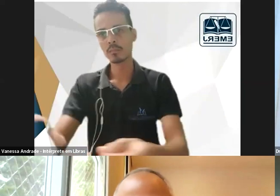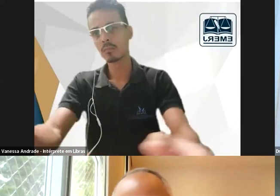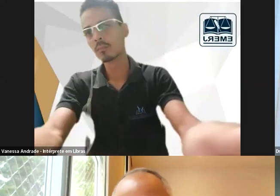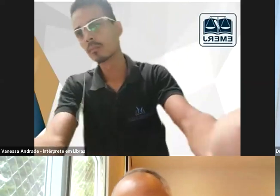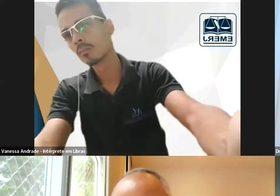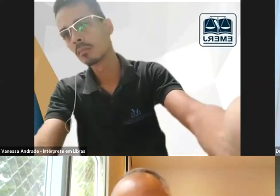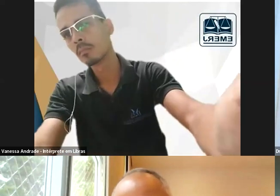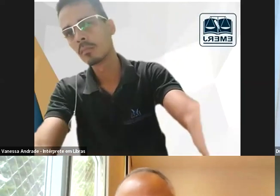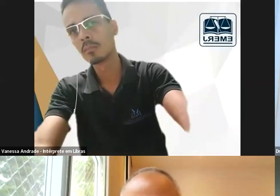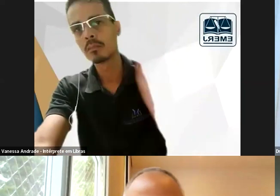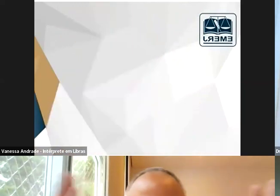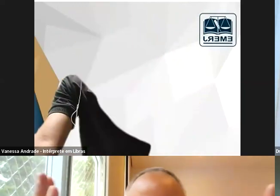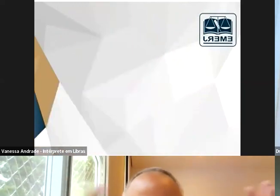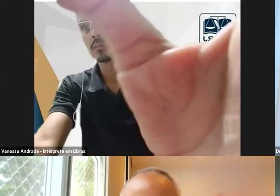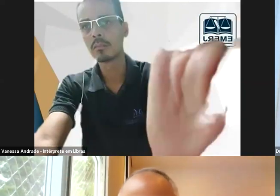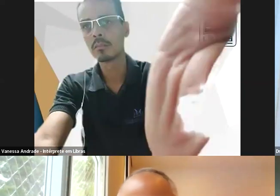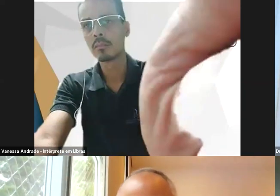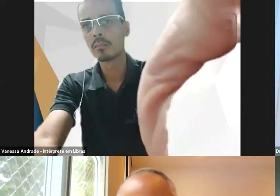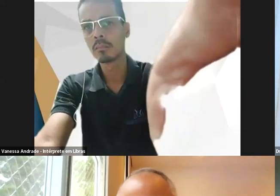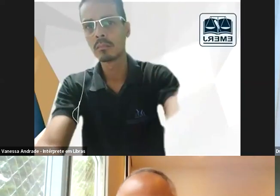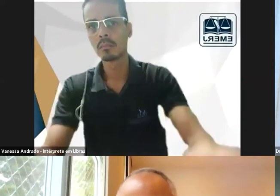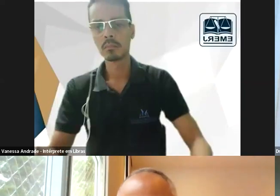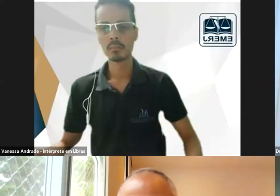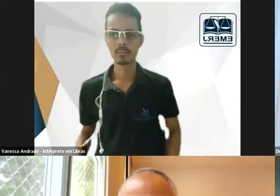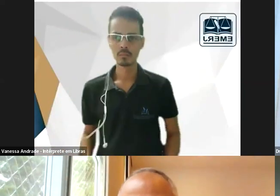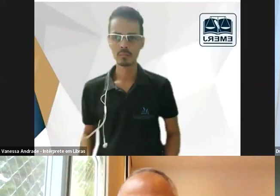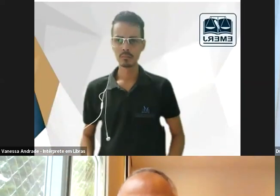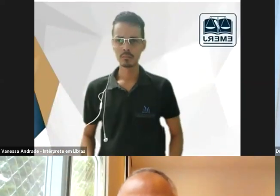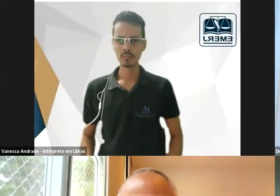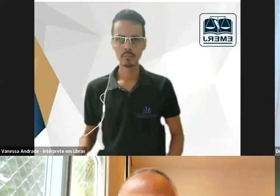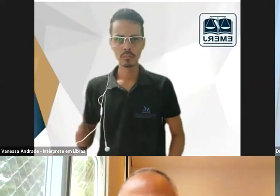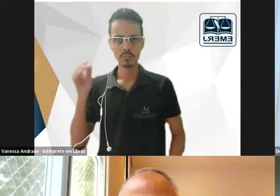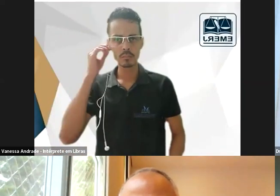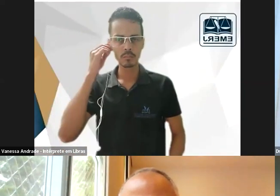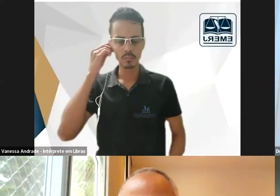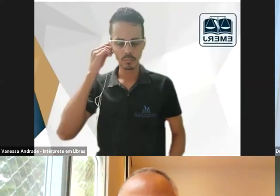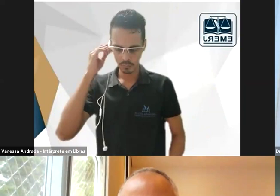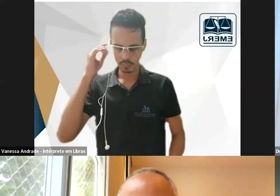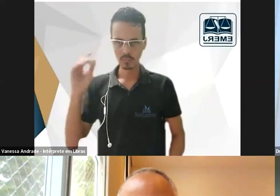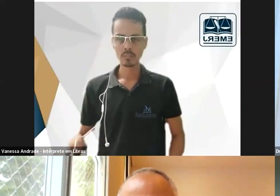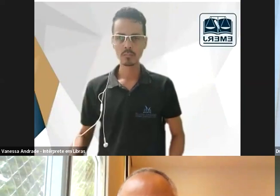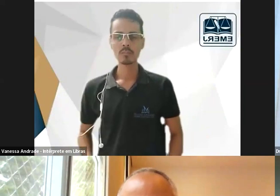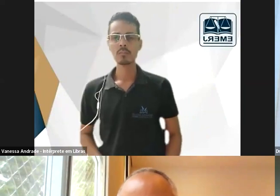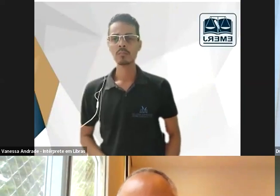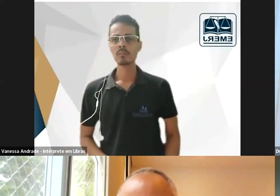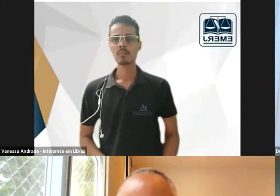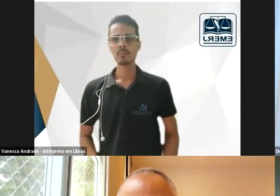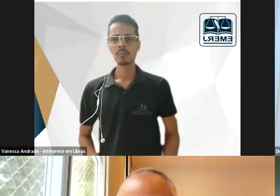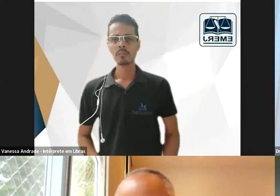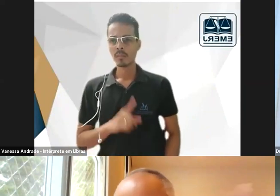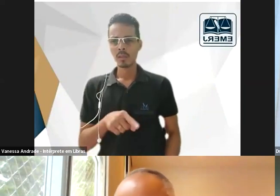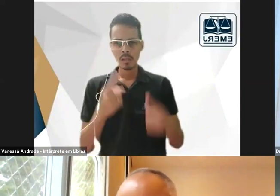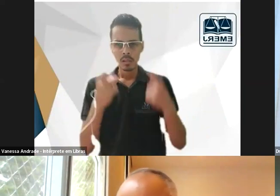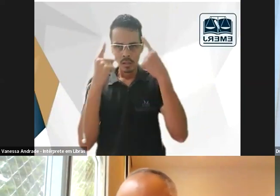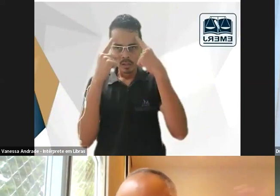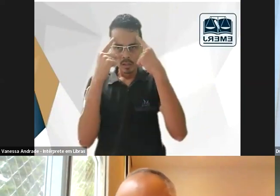traduções acho que em todos os níveis de saberes sempre foi algo extremamente complexo porque por